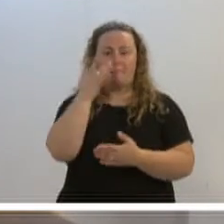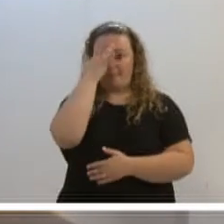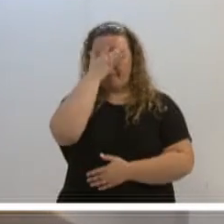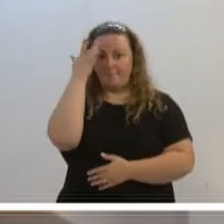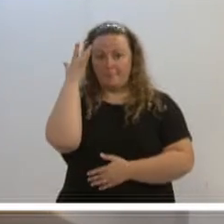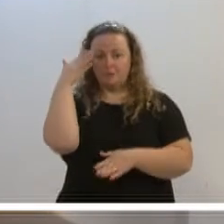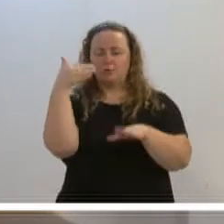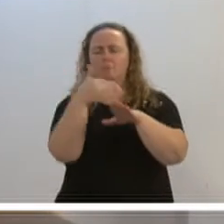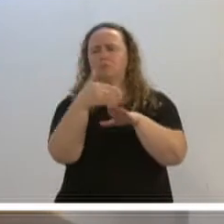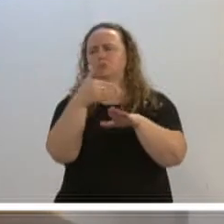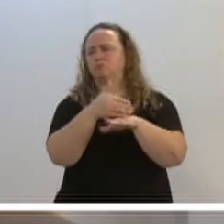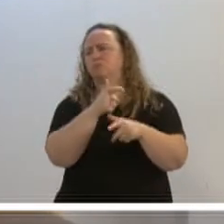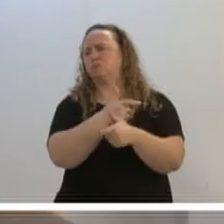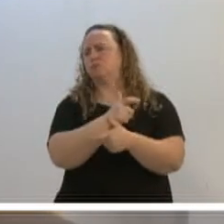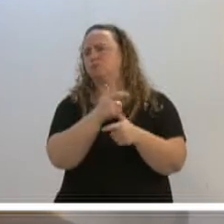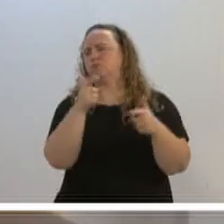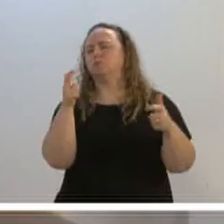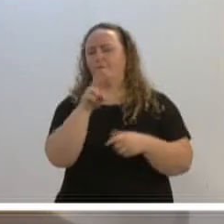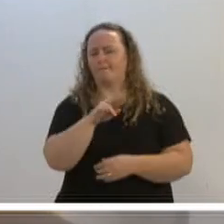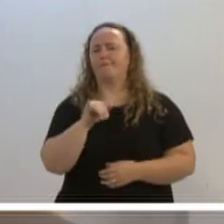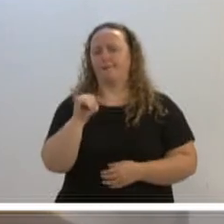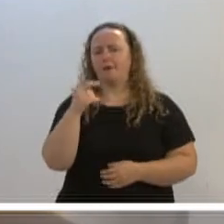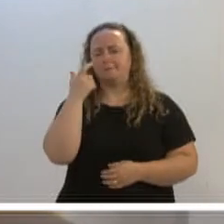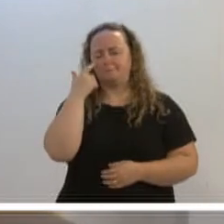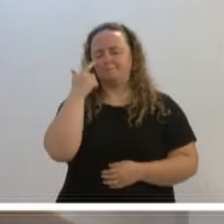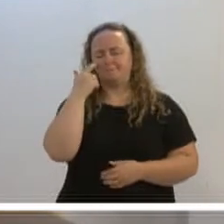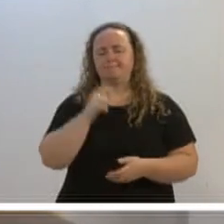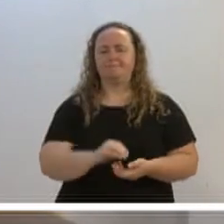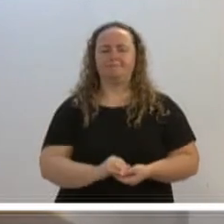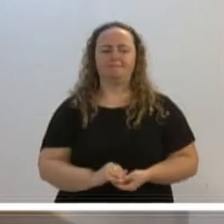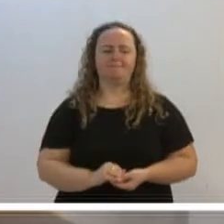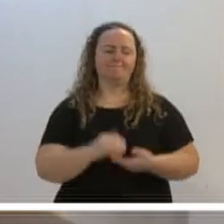o maior número de pessoas que vão querer usar o transporte público. Para a tarde de hoje seria isso. Obrigado, presidente. presidente.